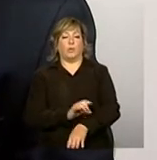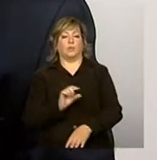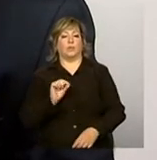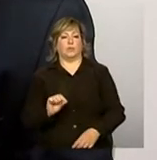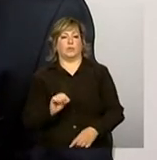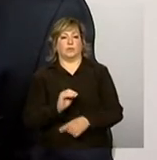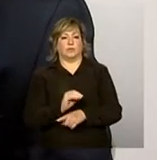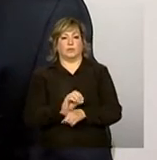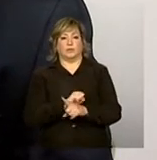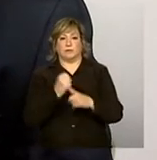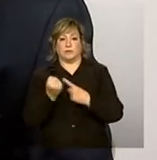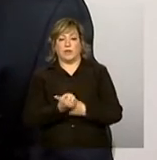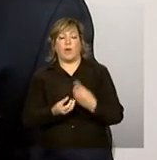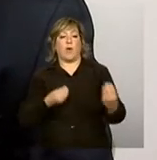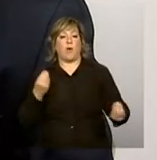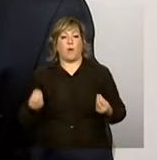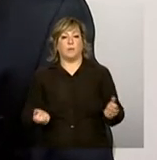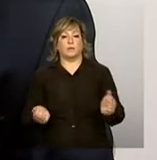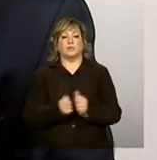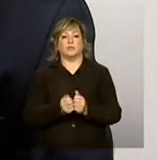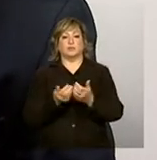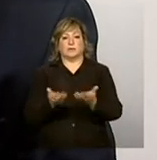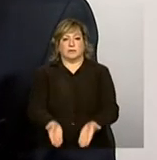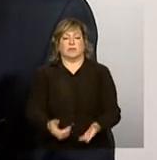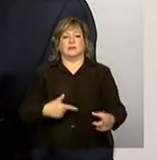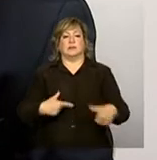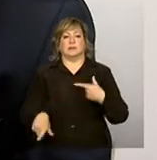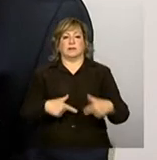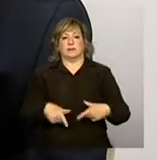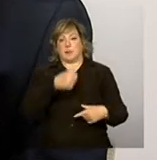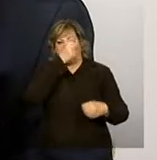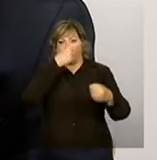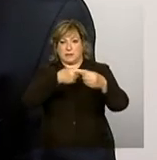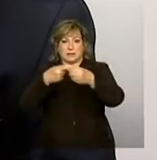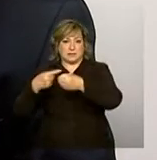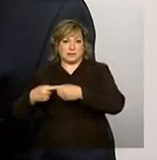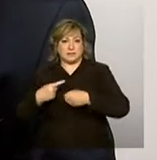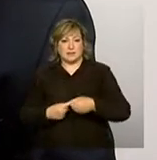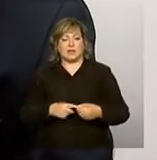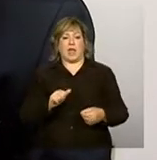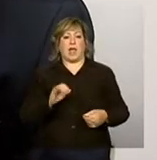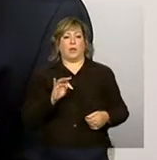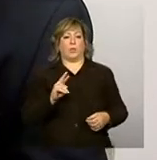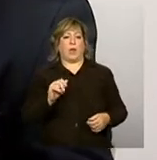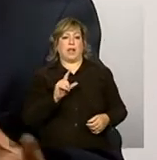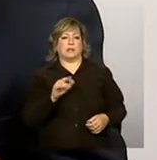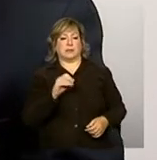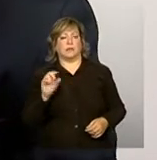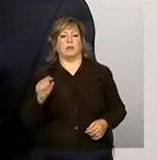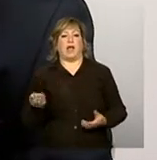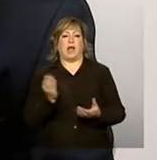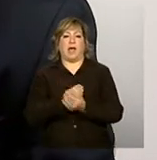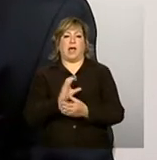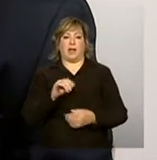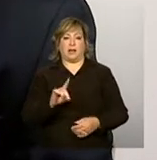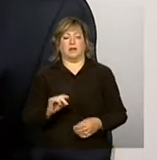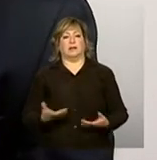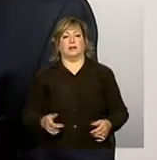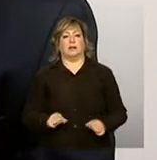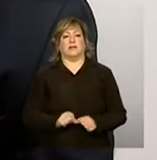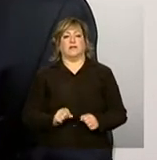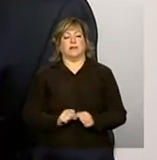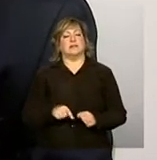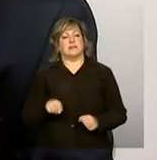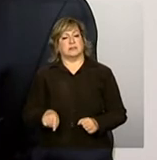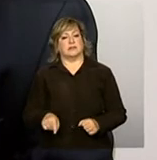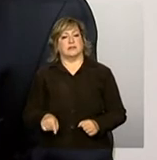junto com a gestão do programa, na atualização do cadastro e no trabalho